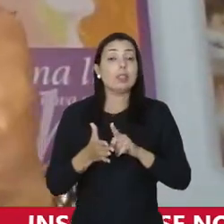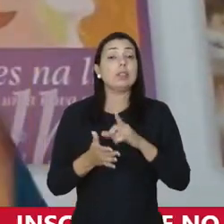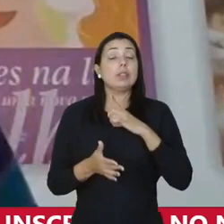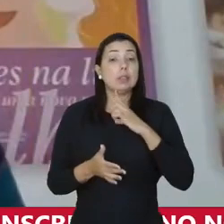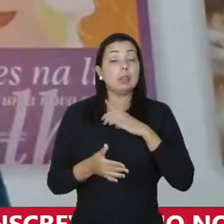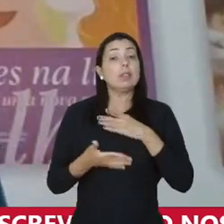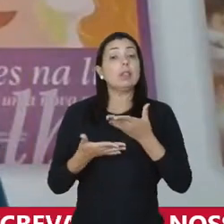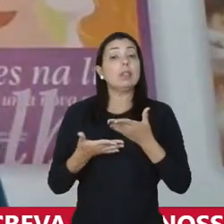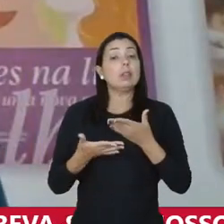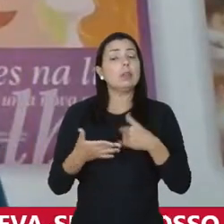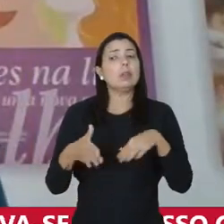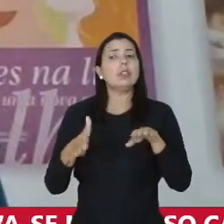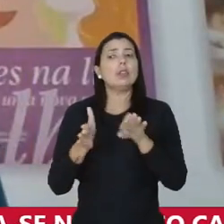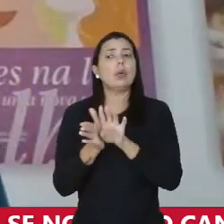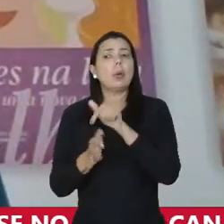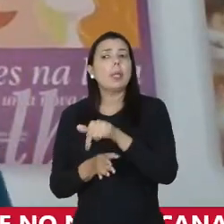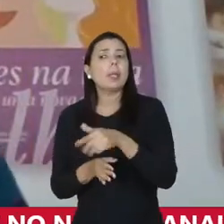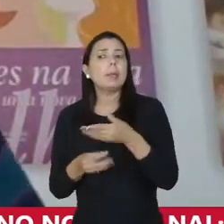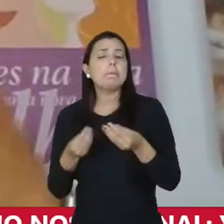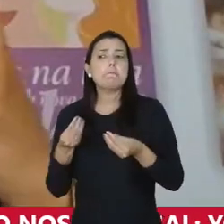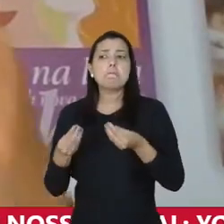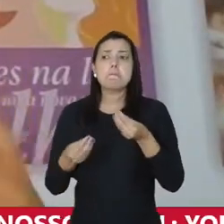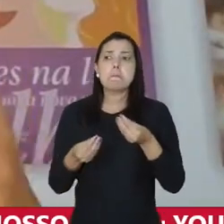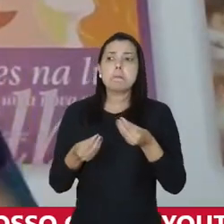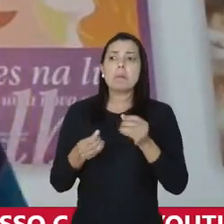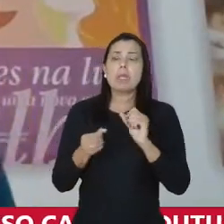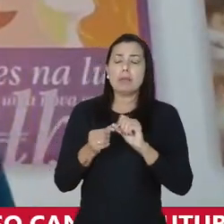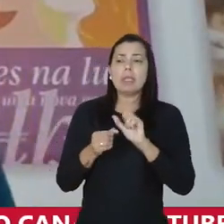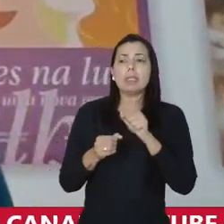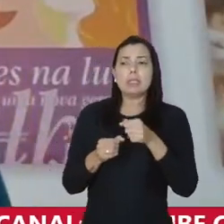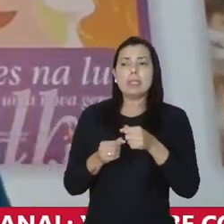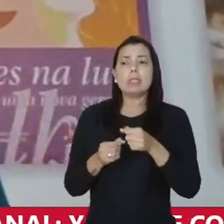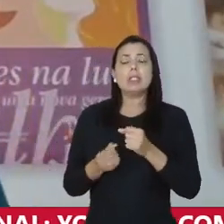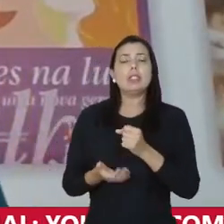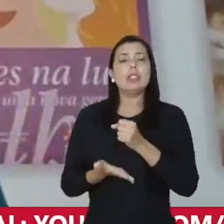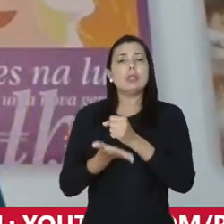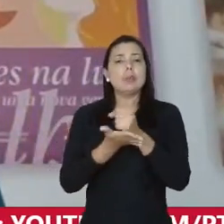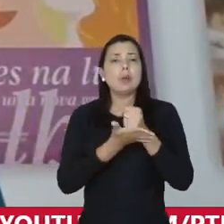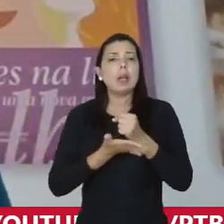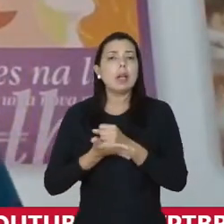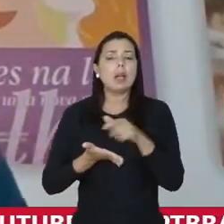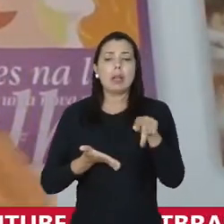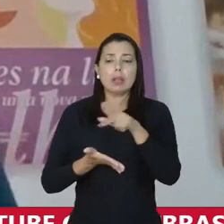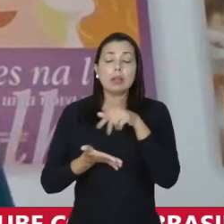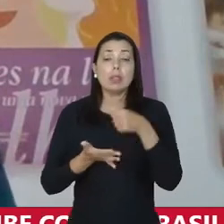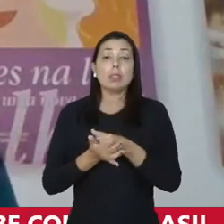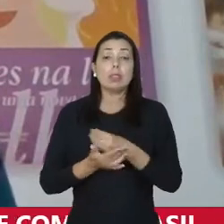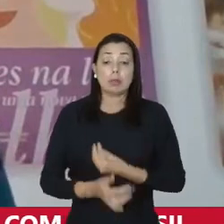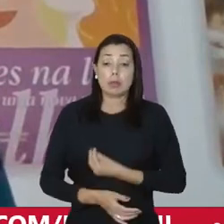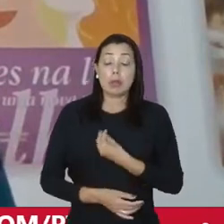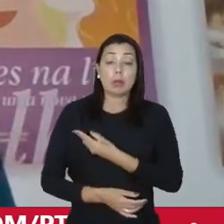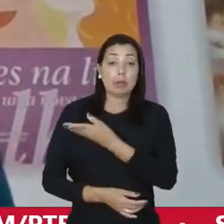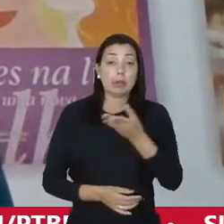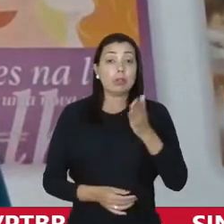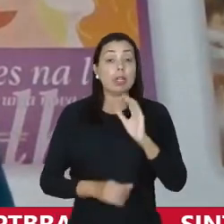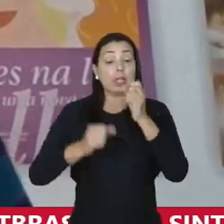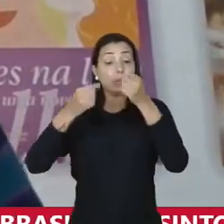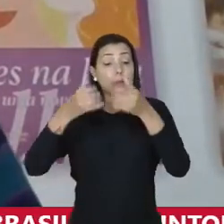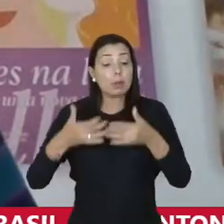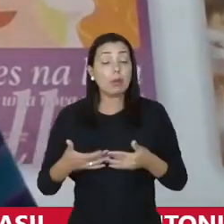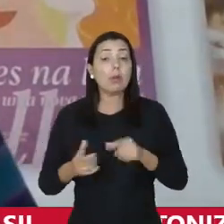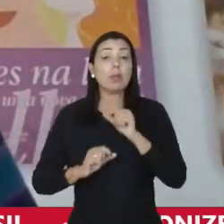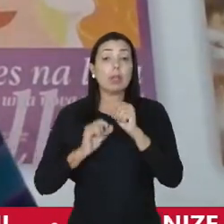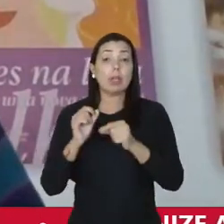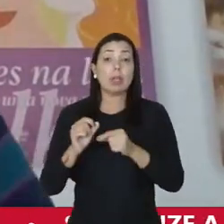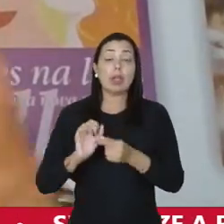e quando a gente chegou aqui no parlamento, a gente fez questão de demarcar a nossa presença, como você colocou muito bem, Márcio,